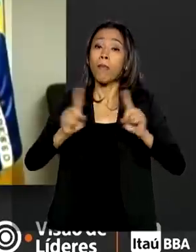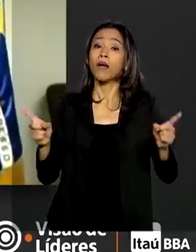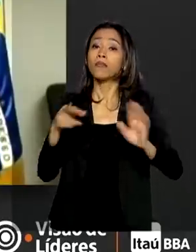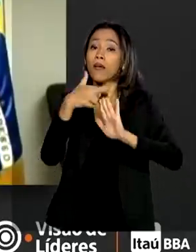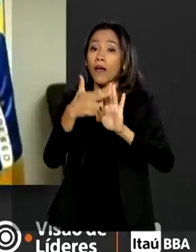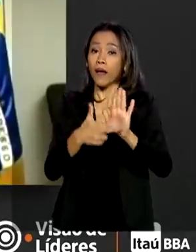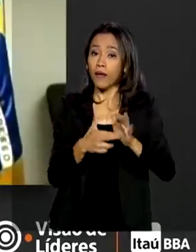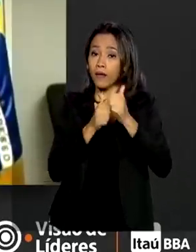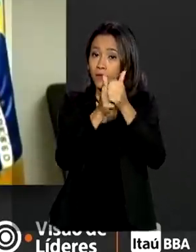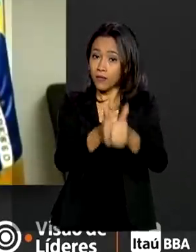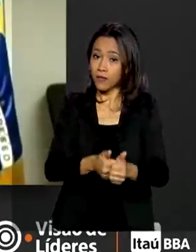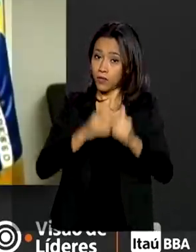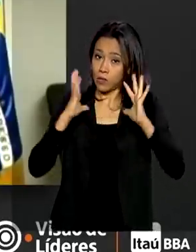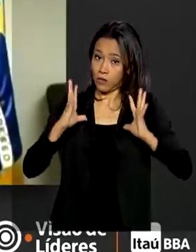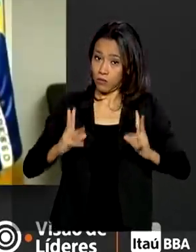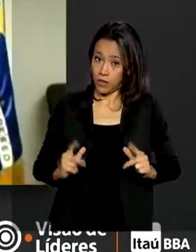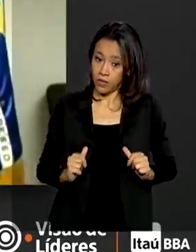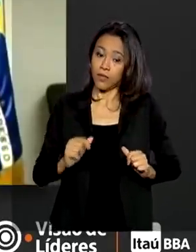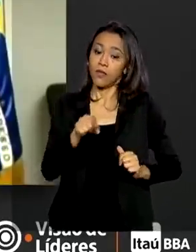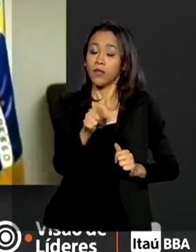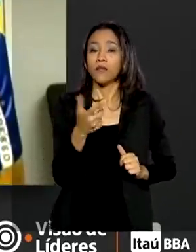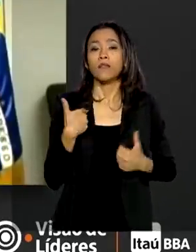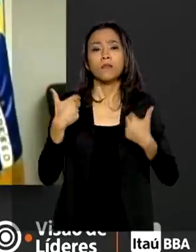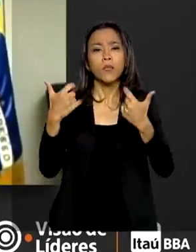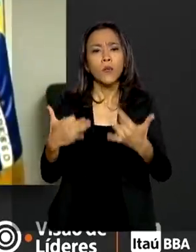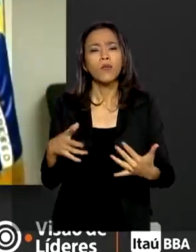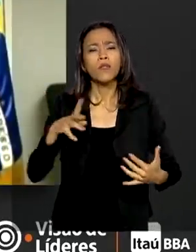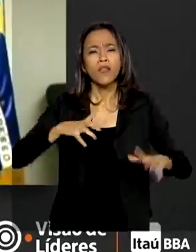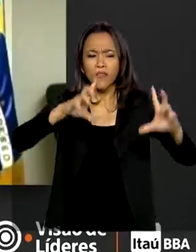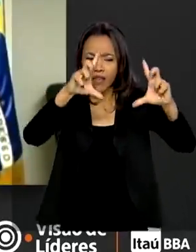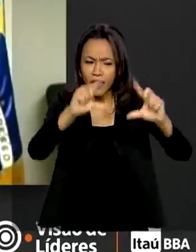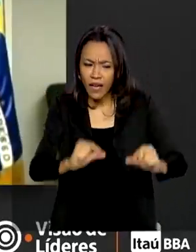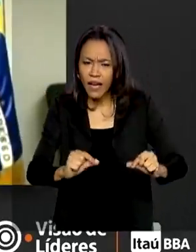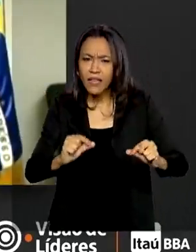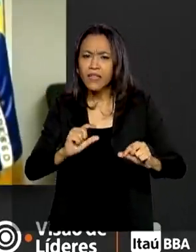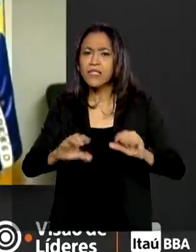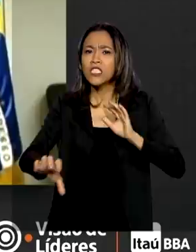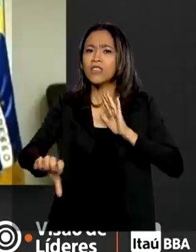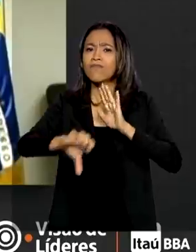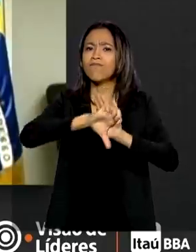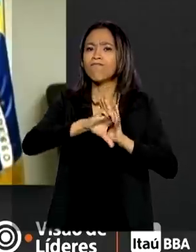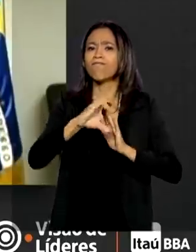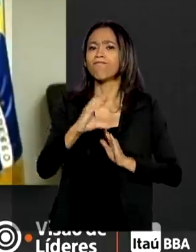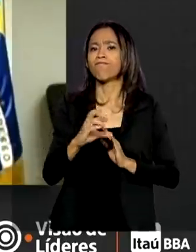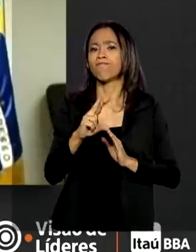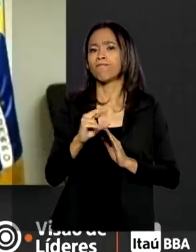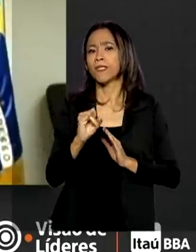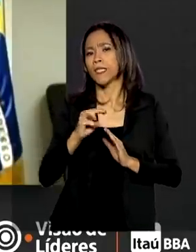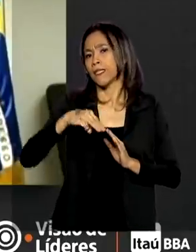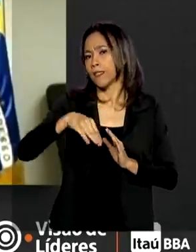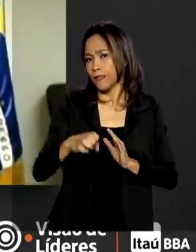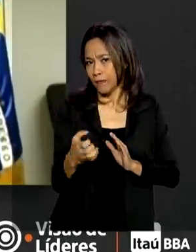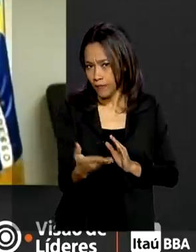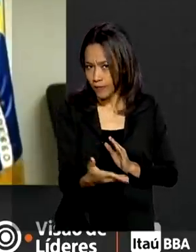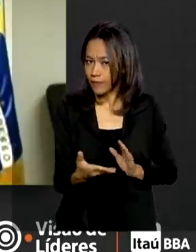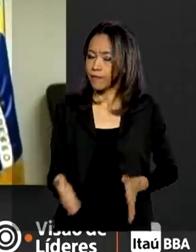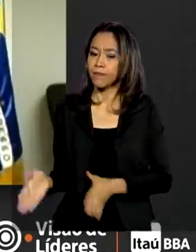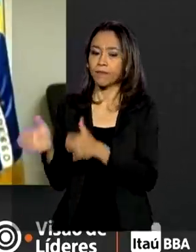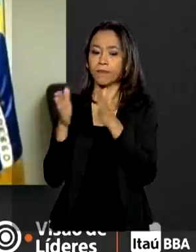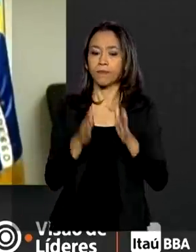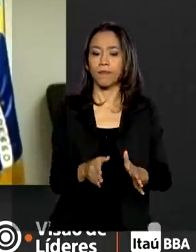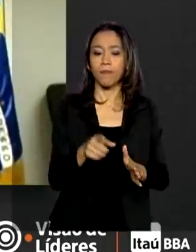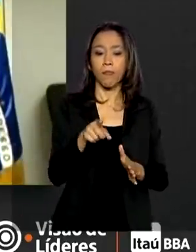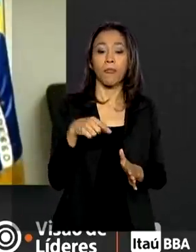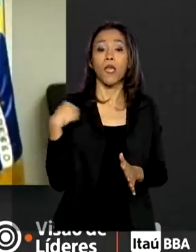Ainda, segundo o ministro, houve queda dos crimes desde o início da pandemia. Em compilação parcial que nós